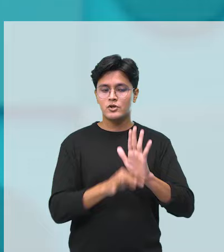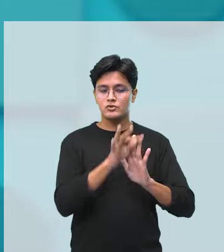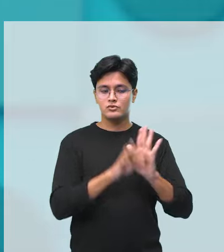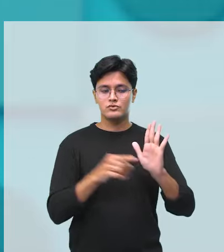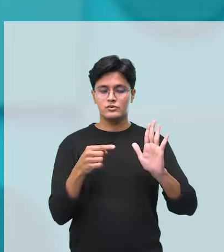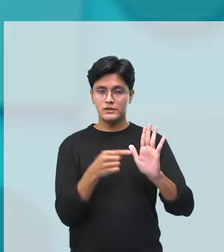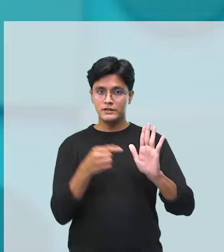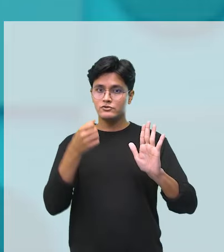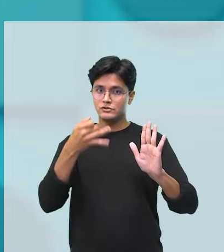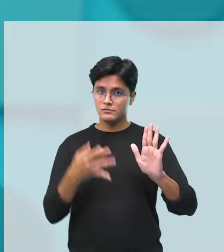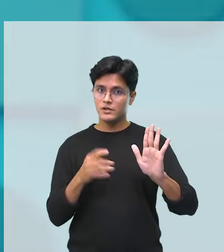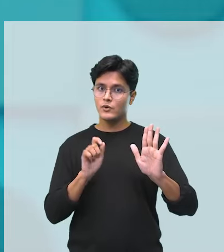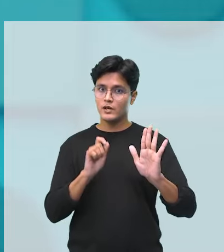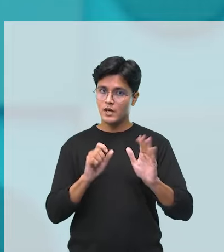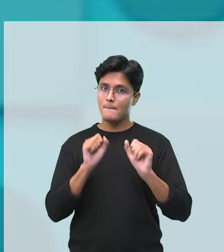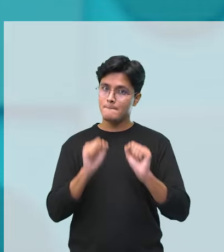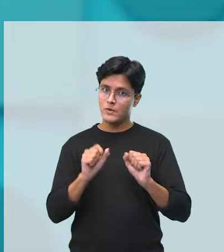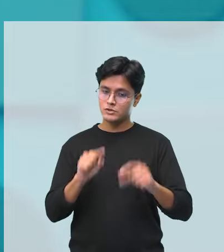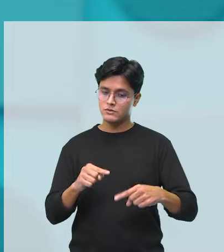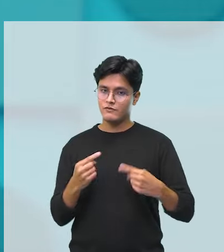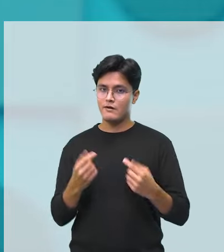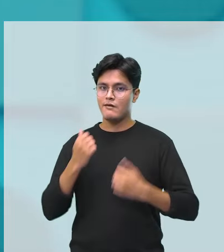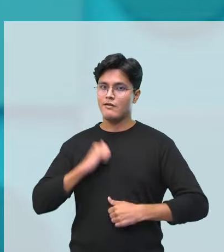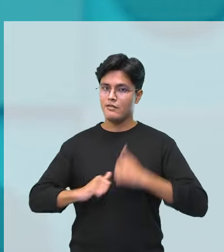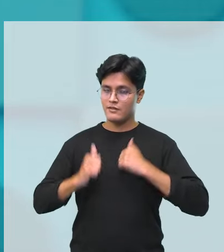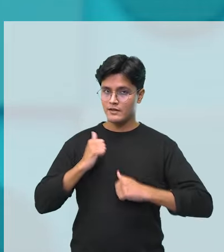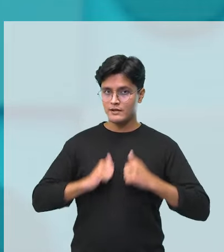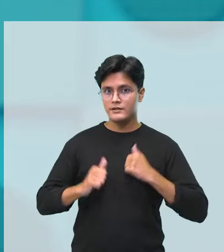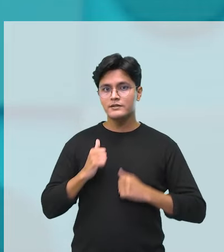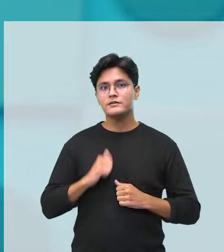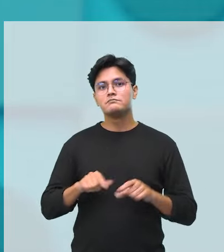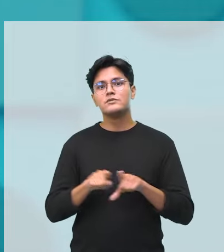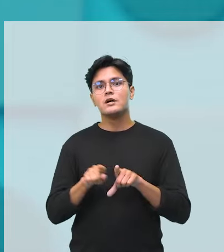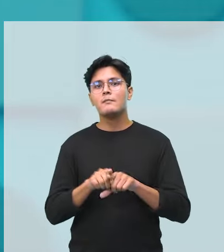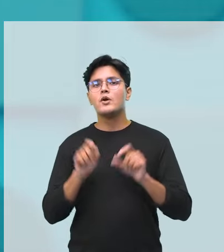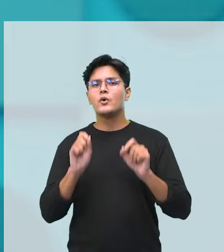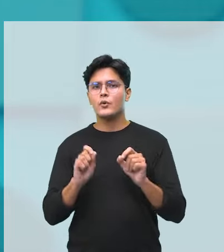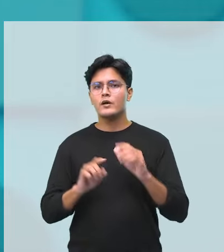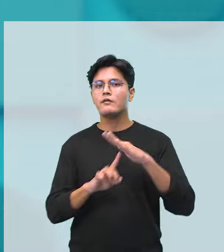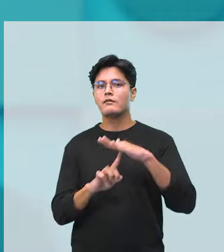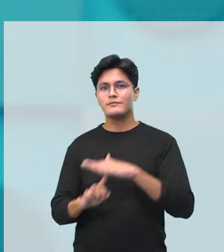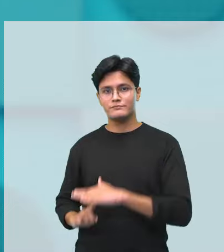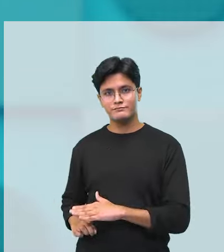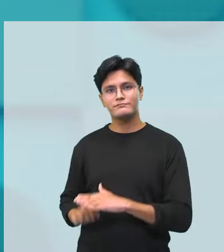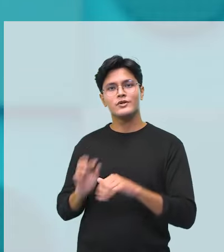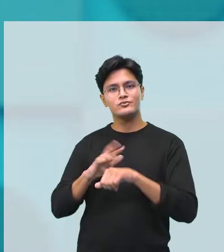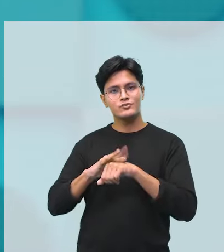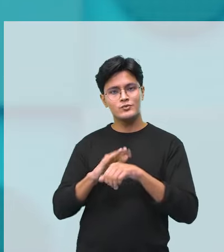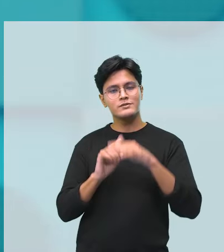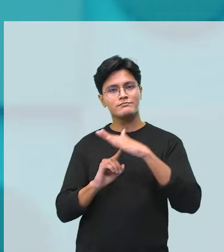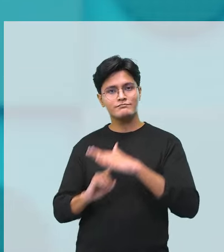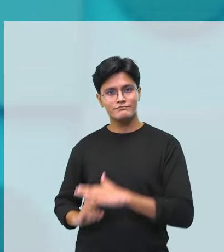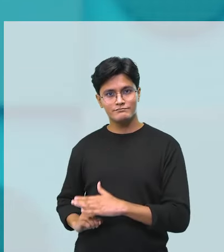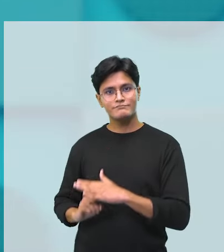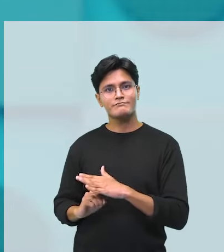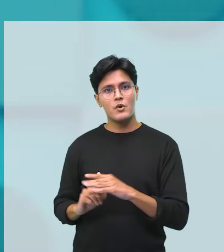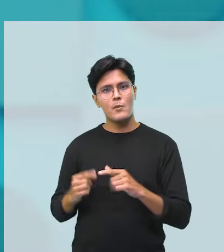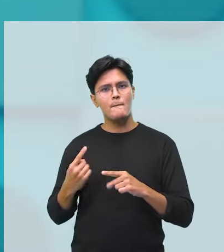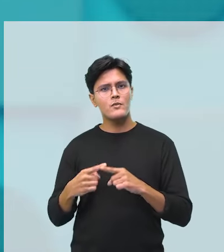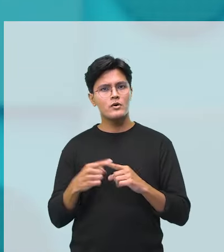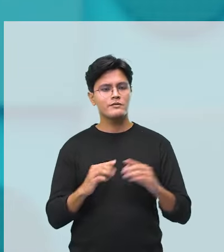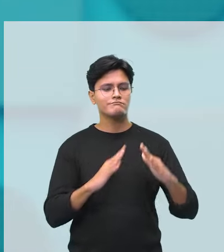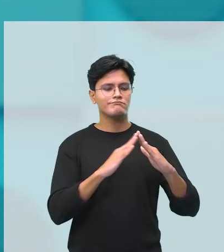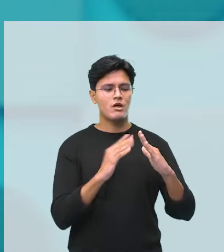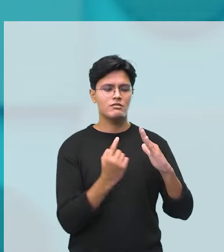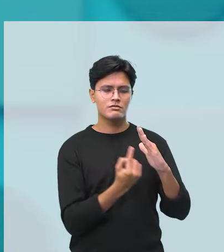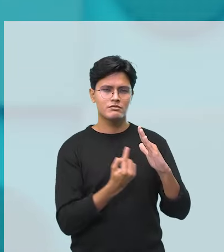ansiedade, certo? E nem está falando lá, mas além da ansiedade até é pressão, que é uma consequência. Você se isola muito a partir do momento que